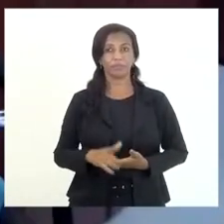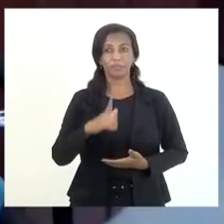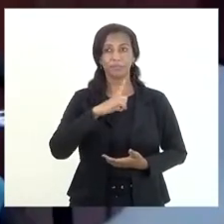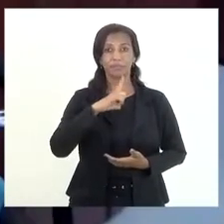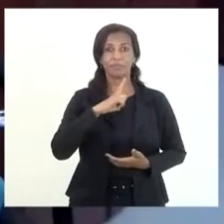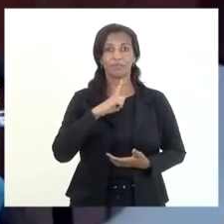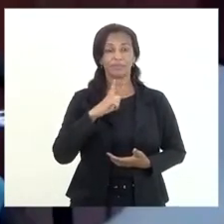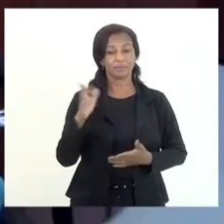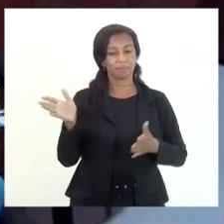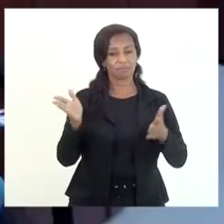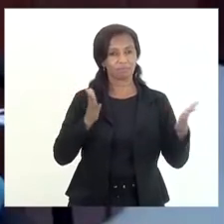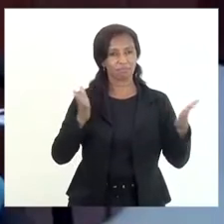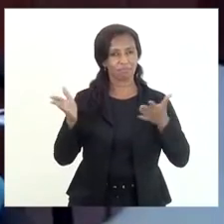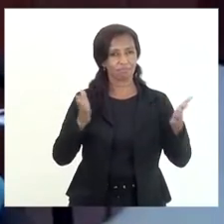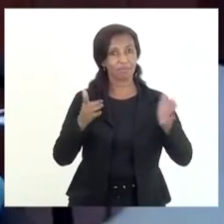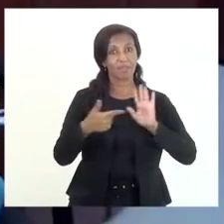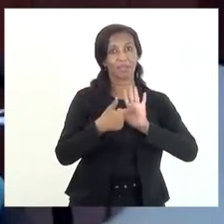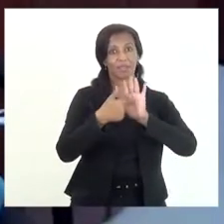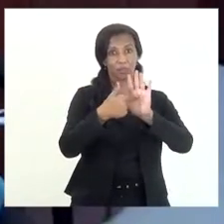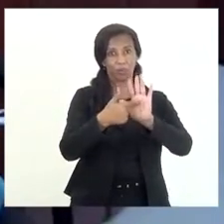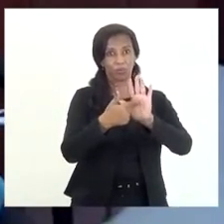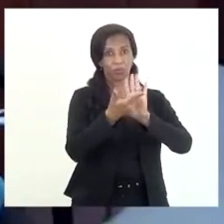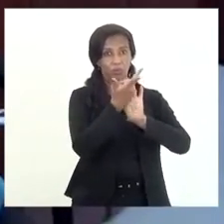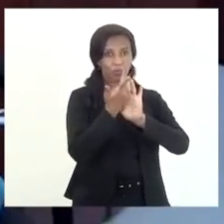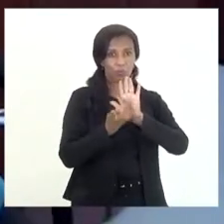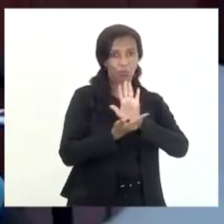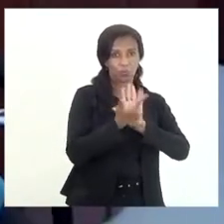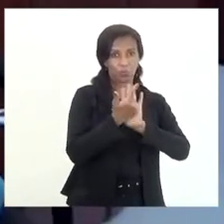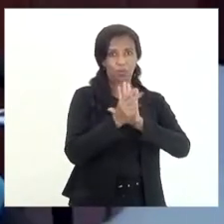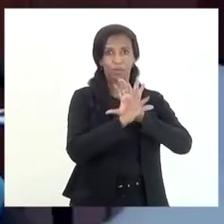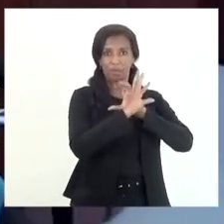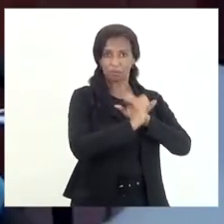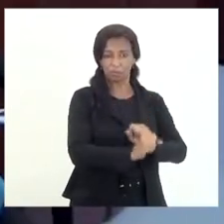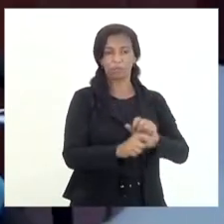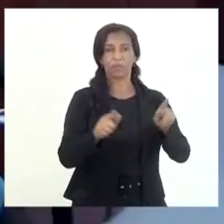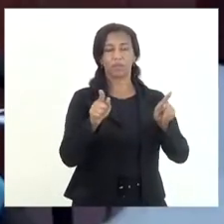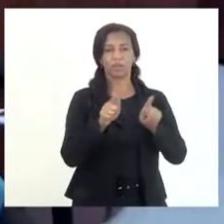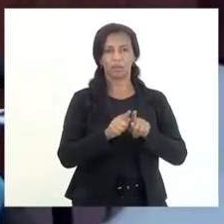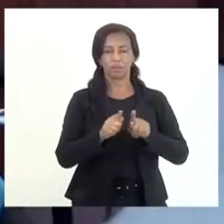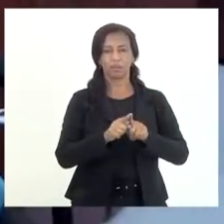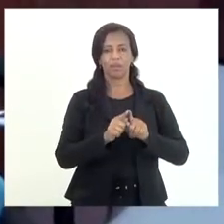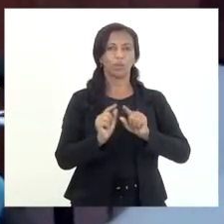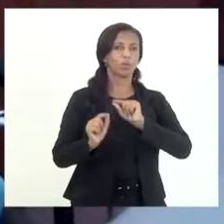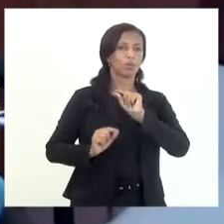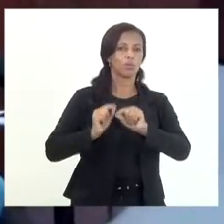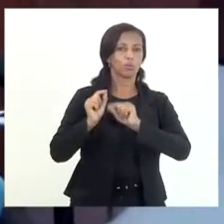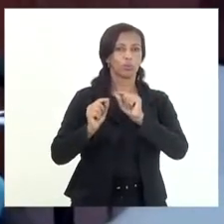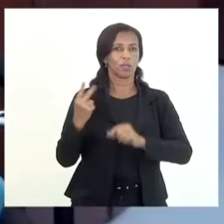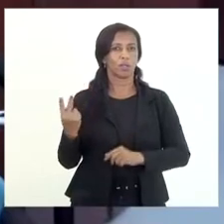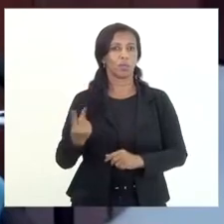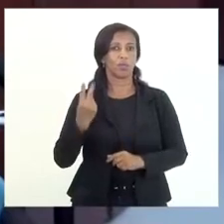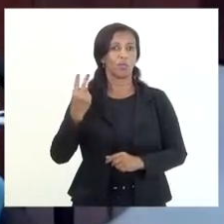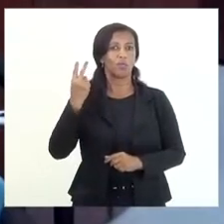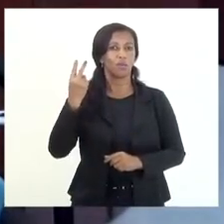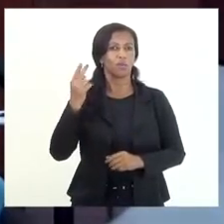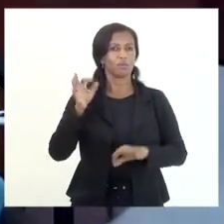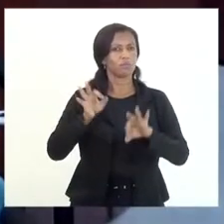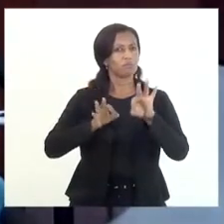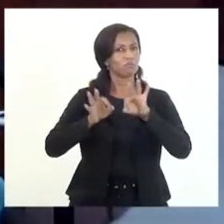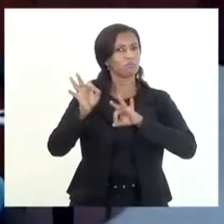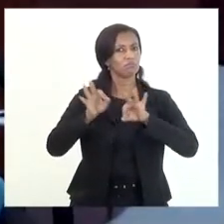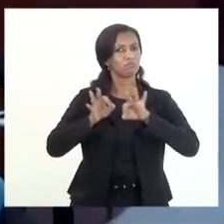fazem essa demonstração das contas dele do que seria o valor provisionado de uma forma